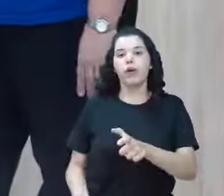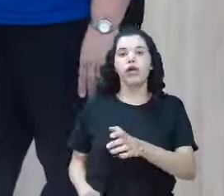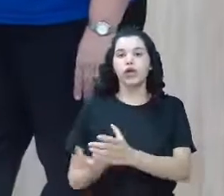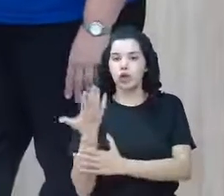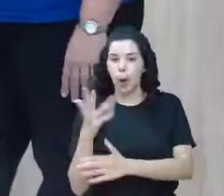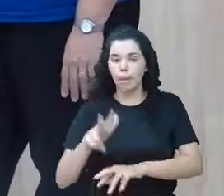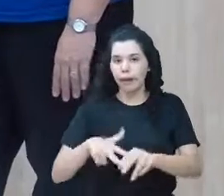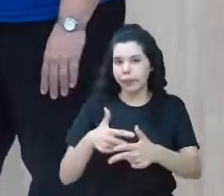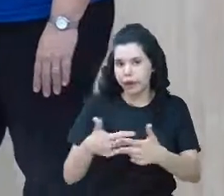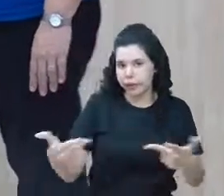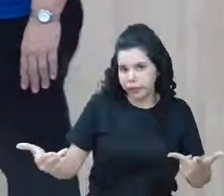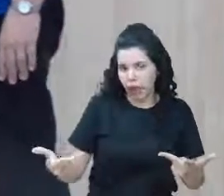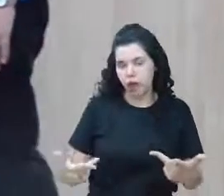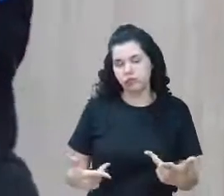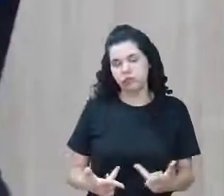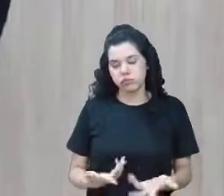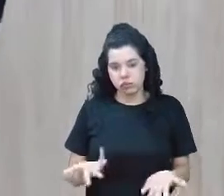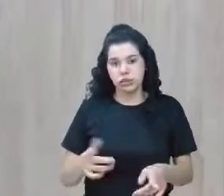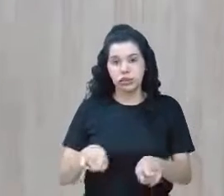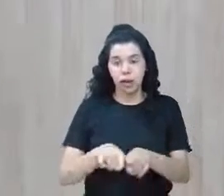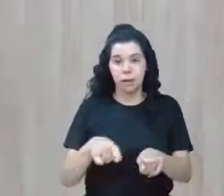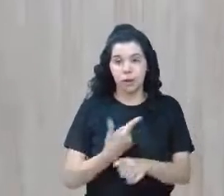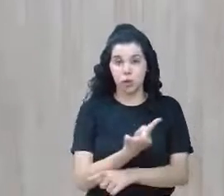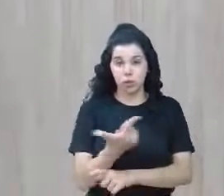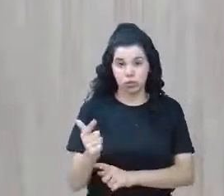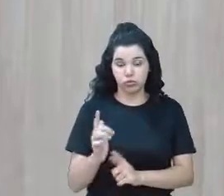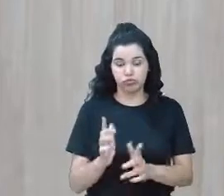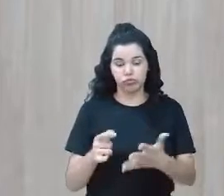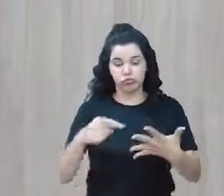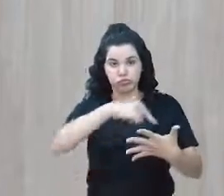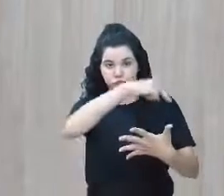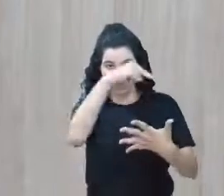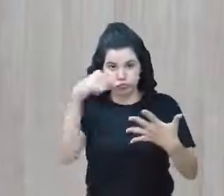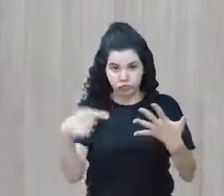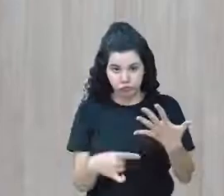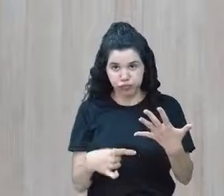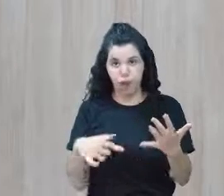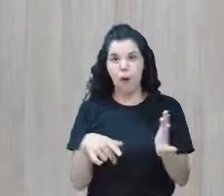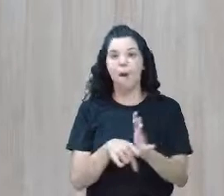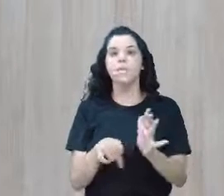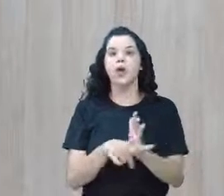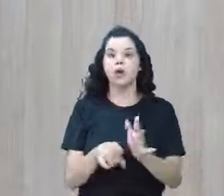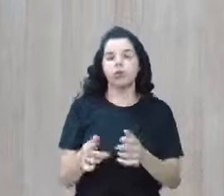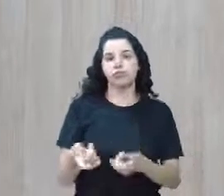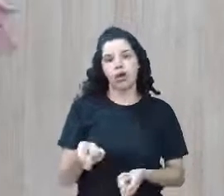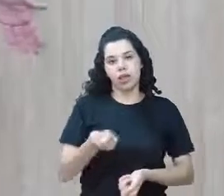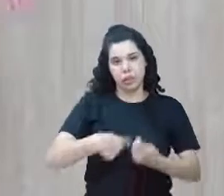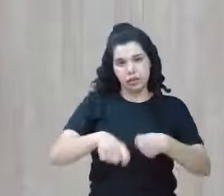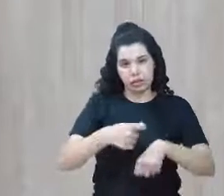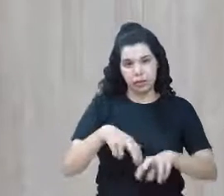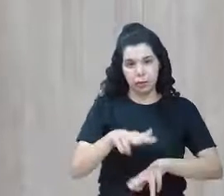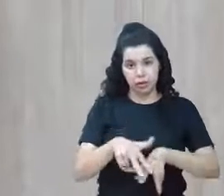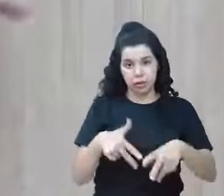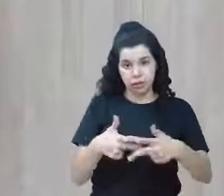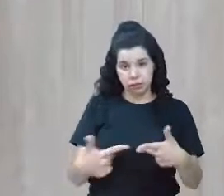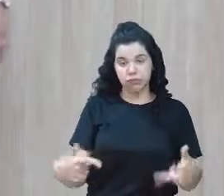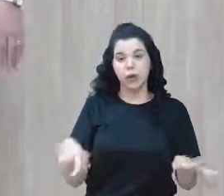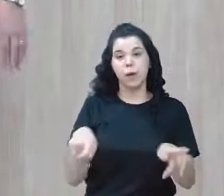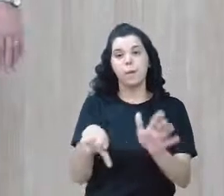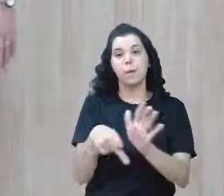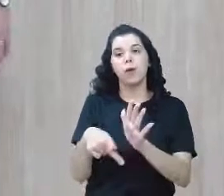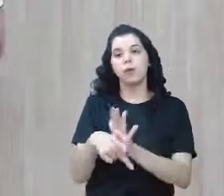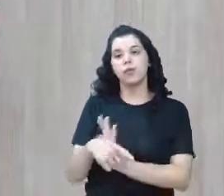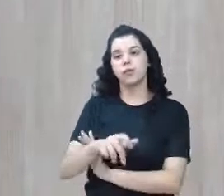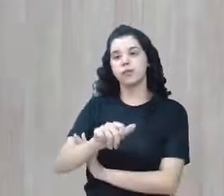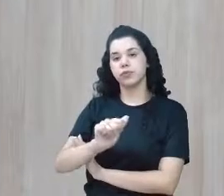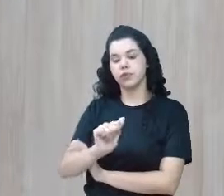Outra parte para a administração dos nossos produtos é o almoxerifado. Dificilmente a gente pode